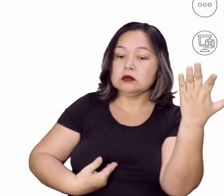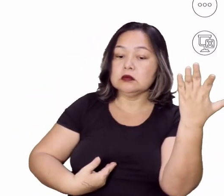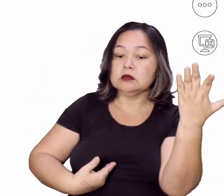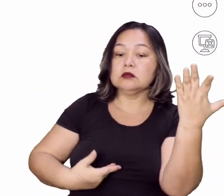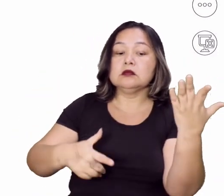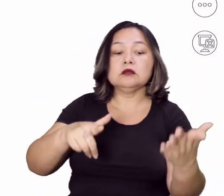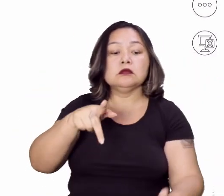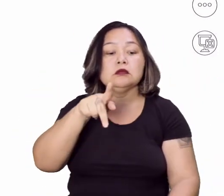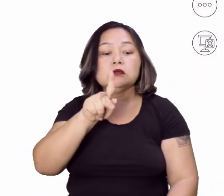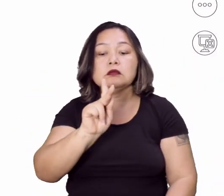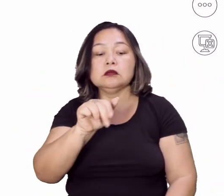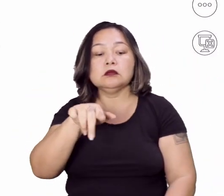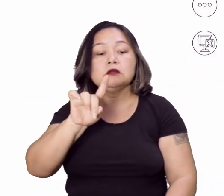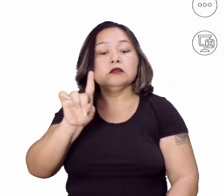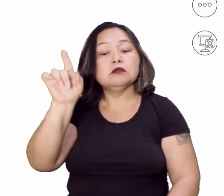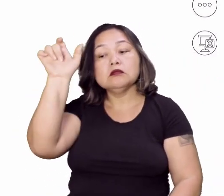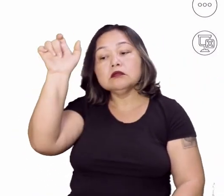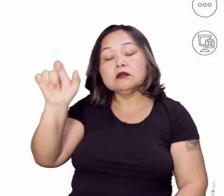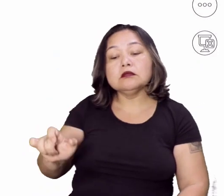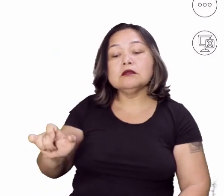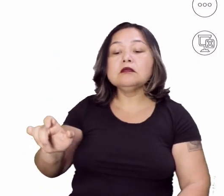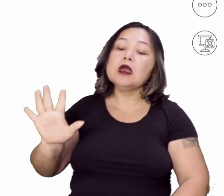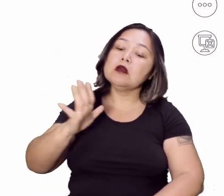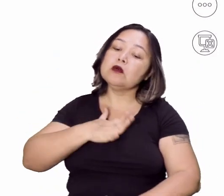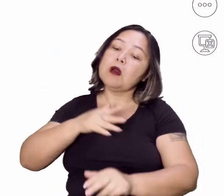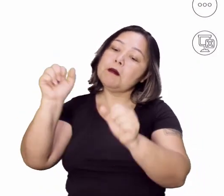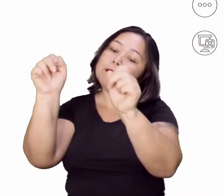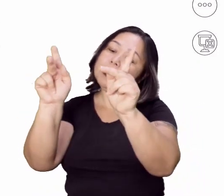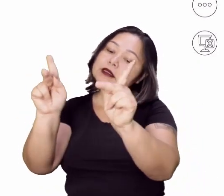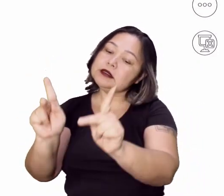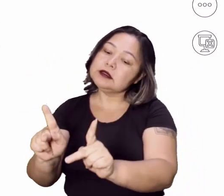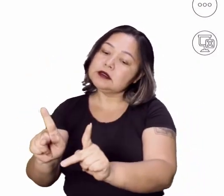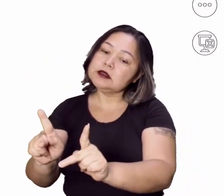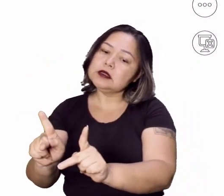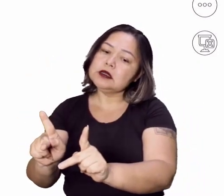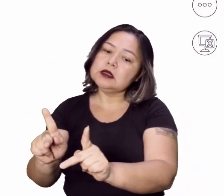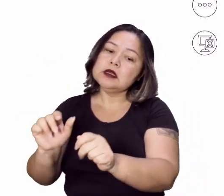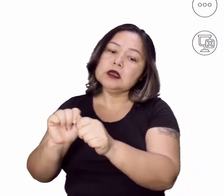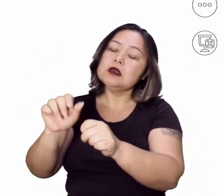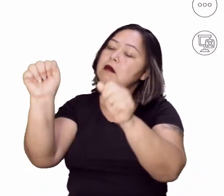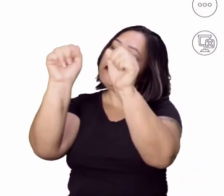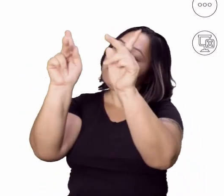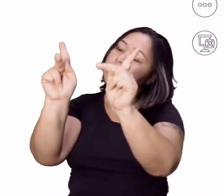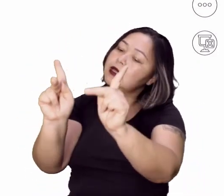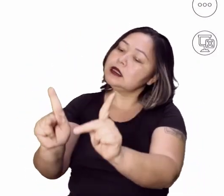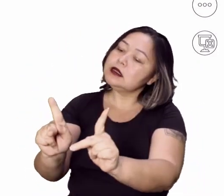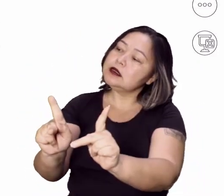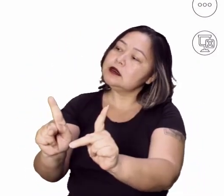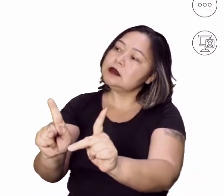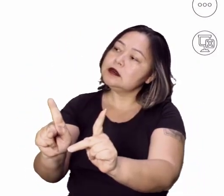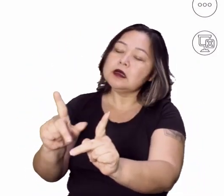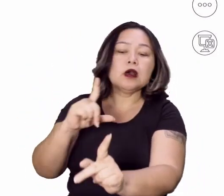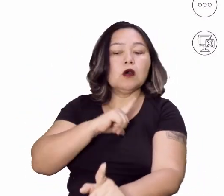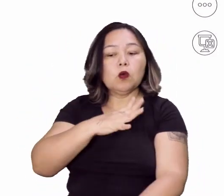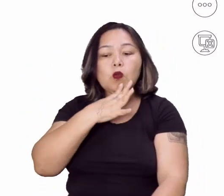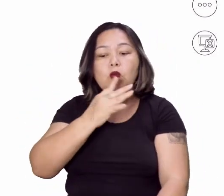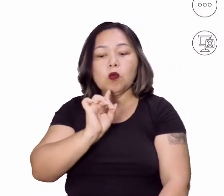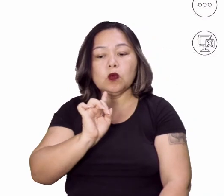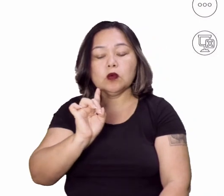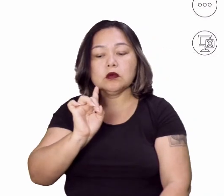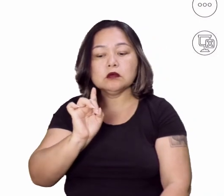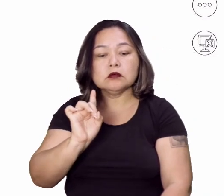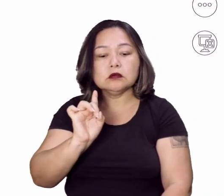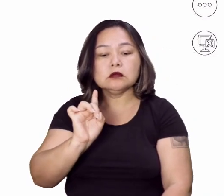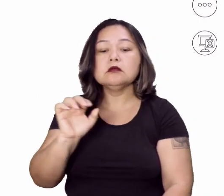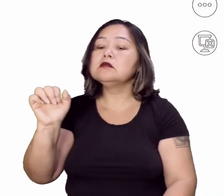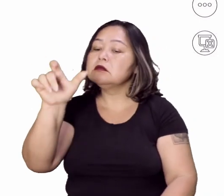tá? E o Luther King era considerado um pacifista. Professor, o que é pacifista? Tem muita gente que não sabe o que